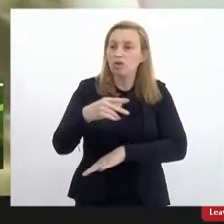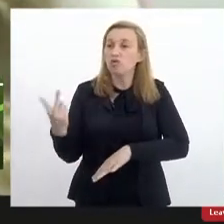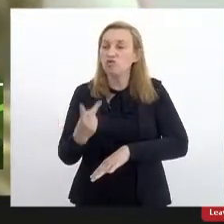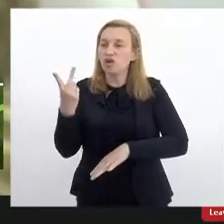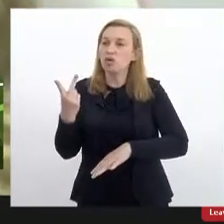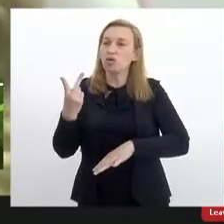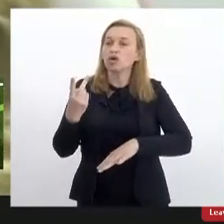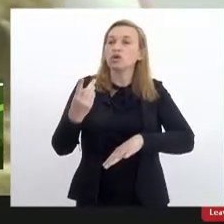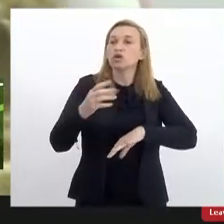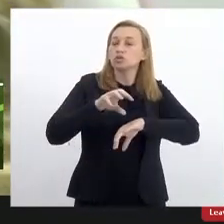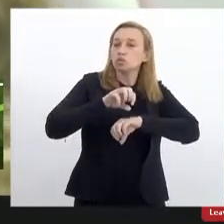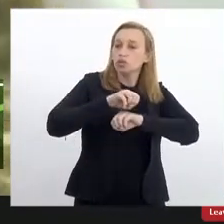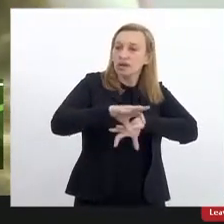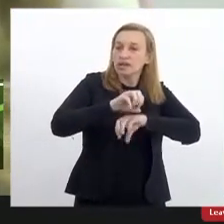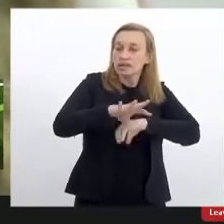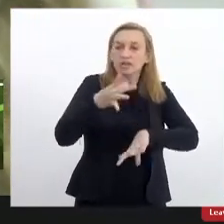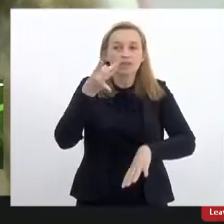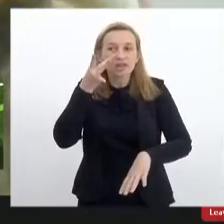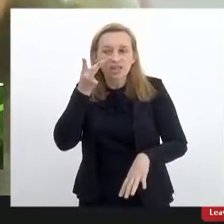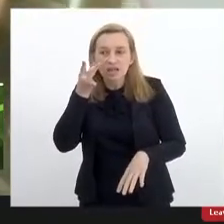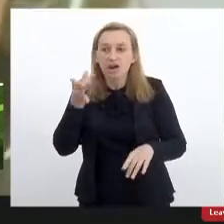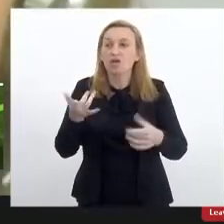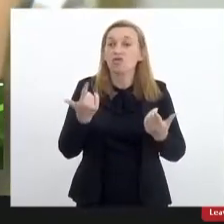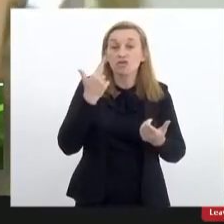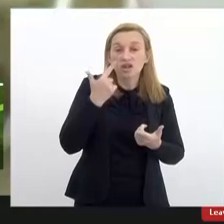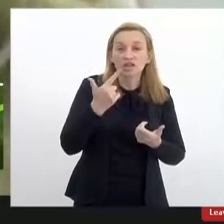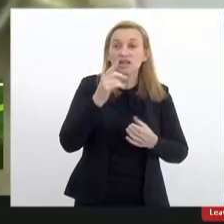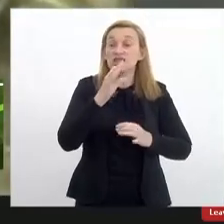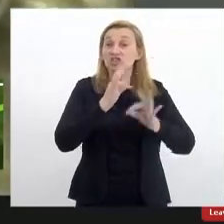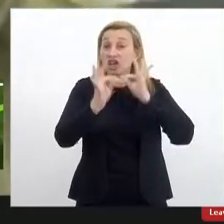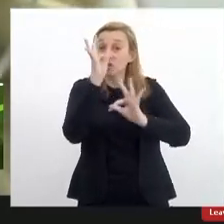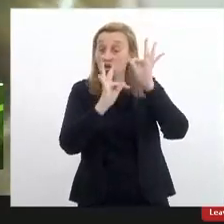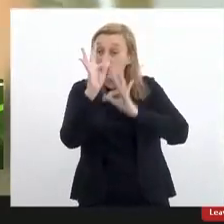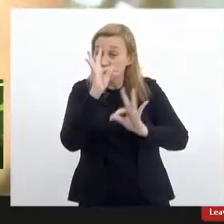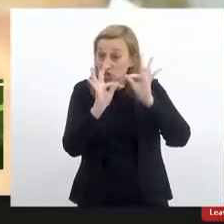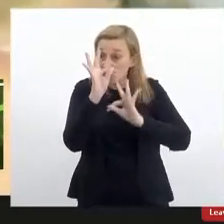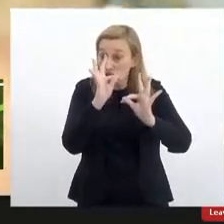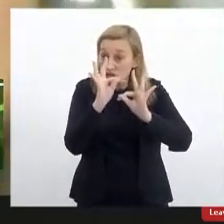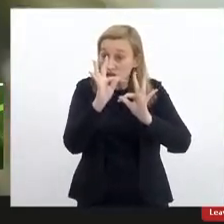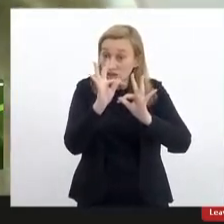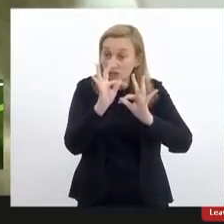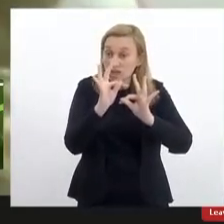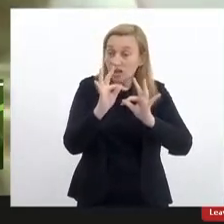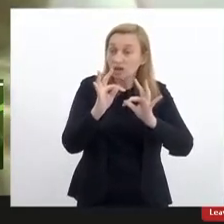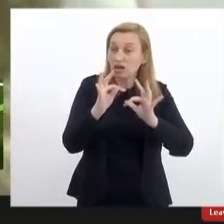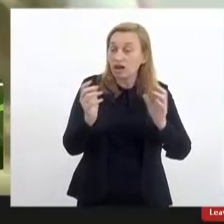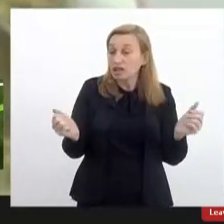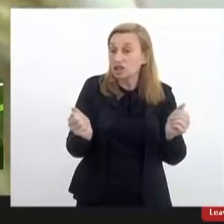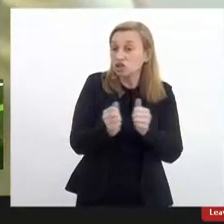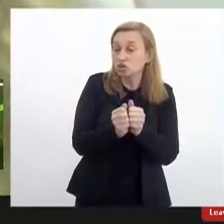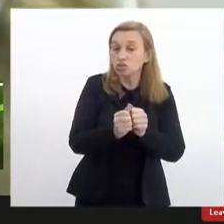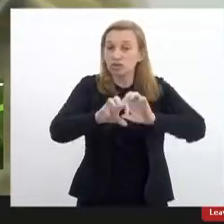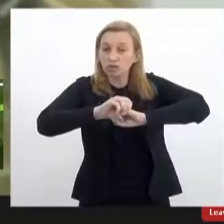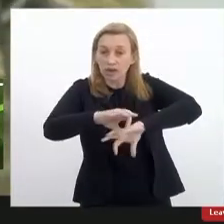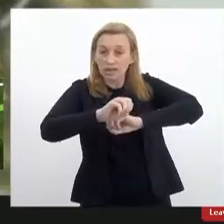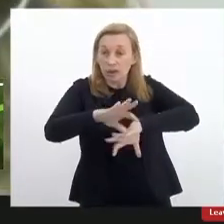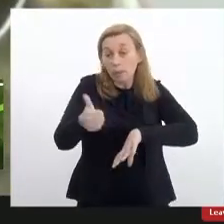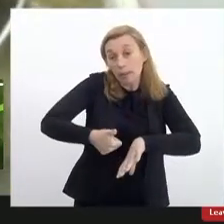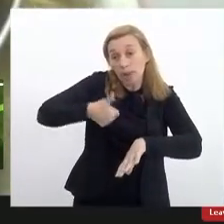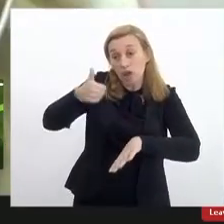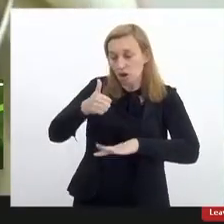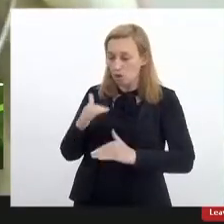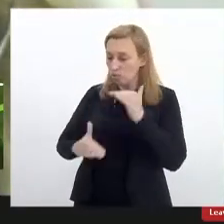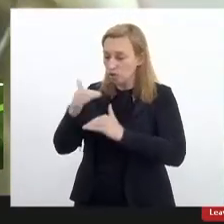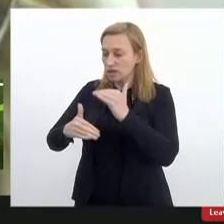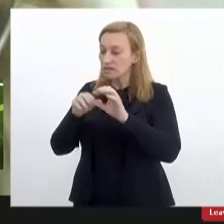ensino presencial considerando que as tecnologias digitais elas estão a serviço da educação para favorecer o processo de ensinar